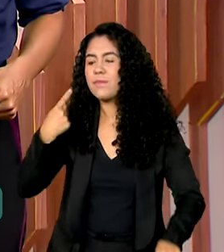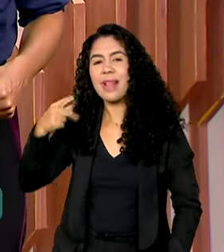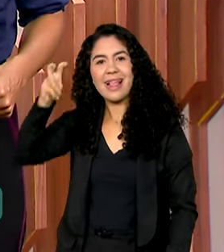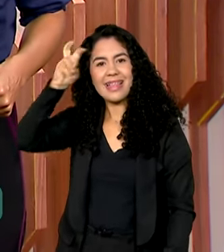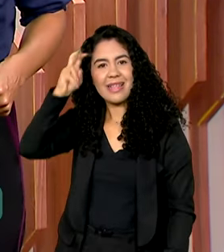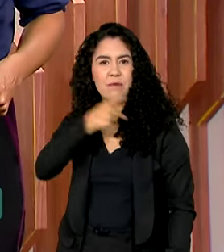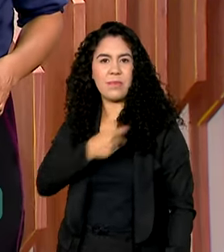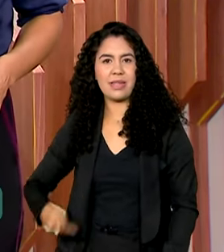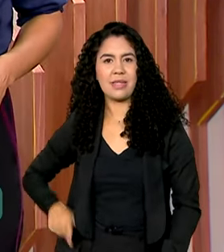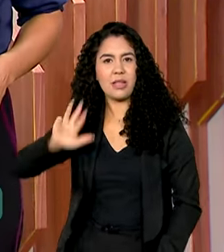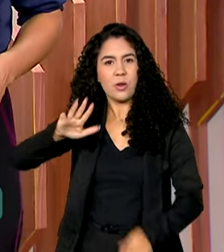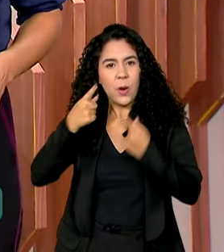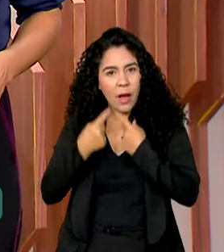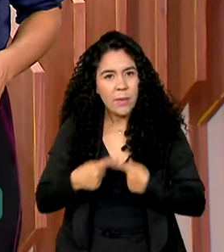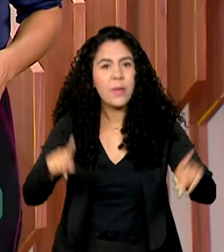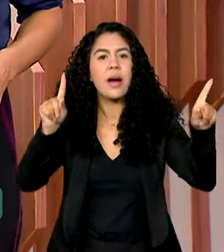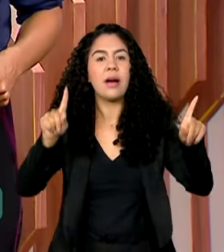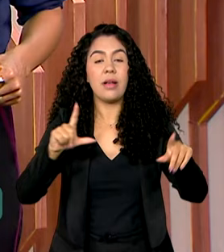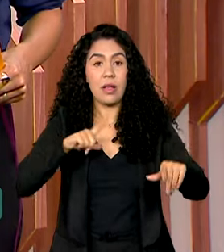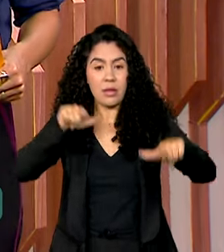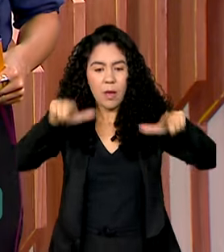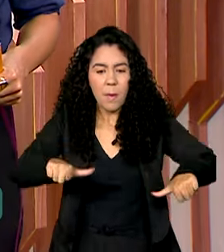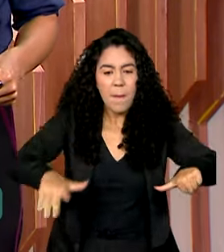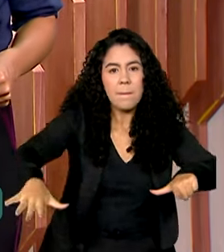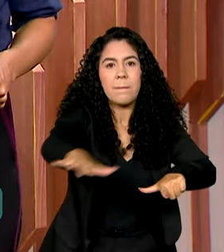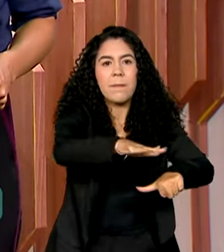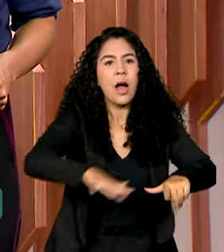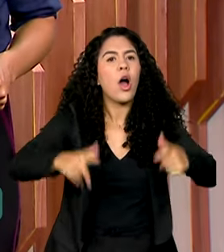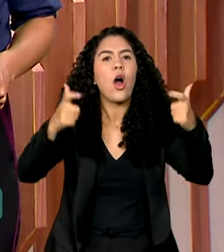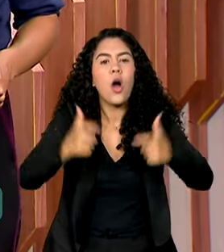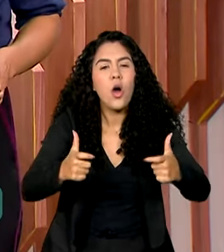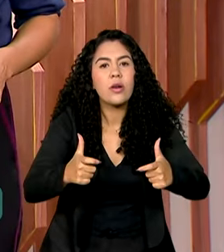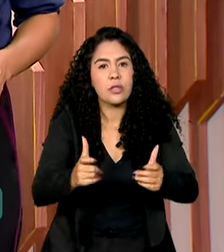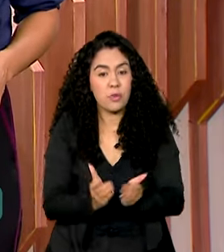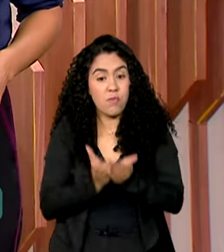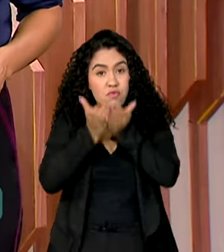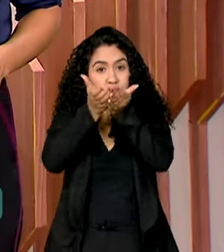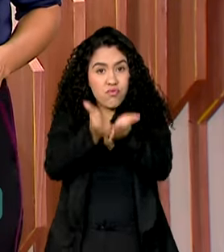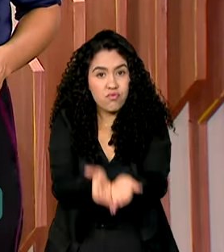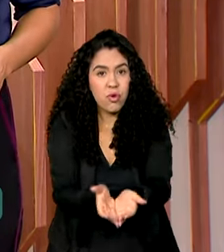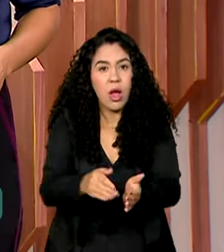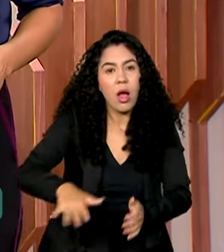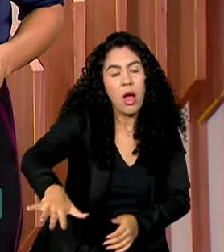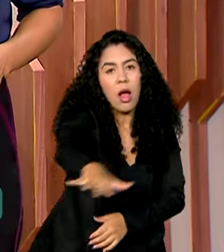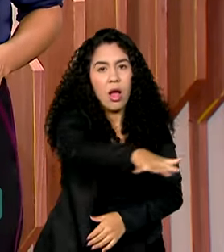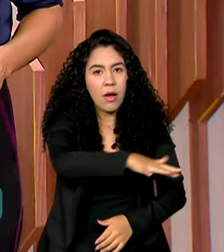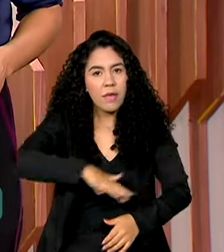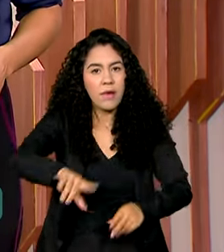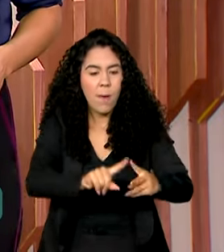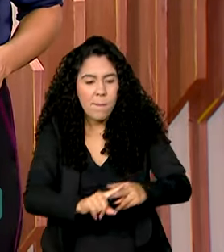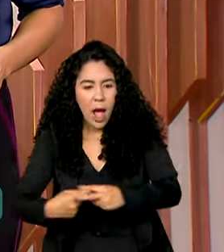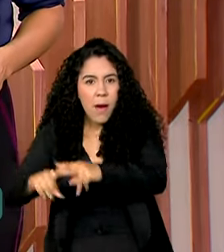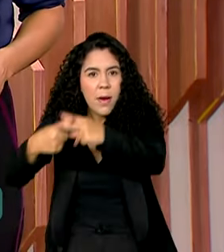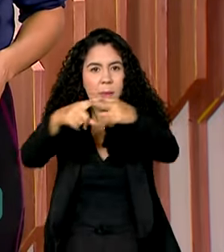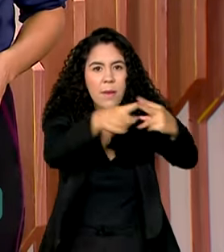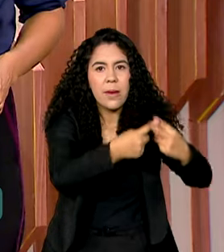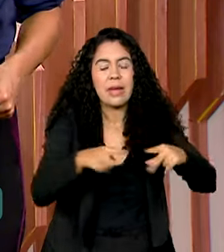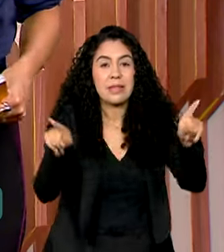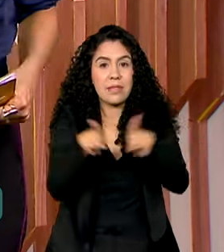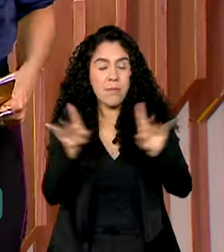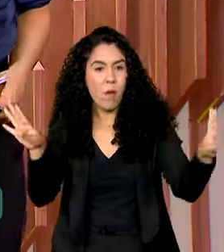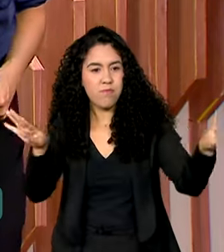presidente Lula. A recuperação do complexo, que fica na zona portuária, vai revitalizar a região e movimentar a cena